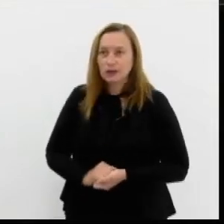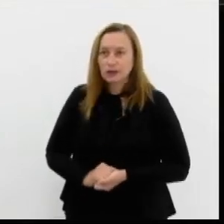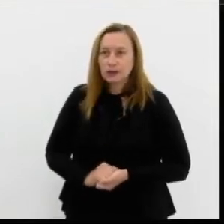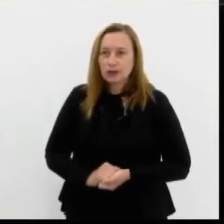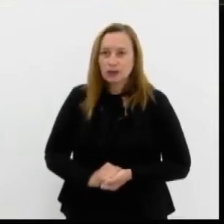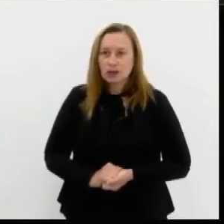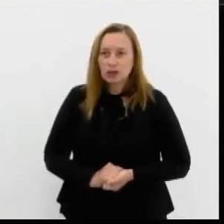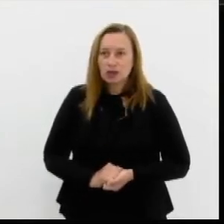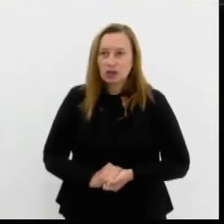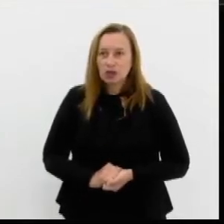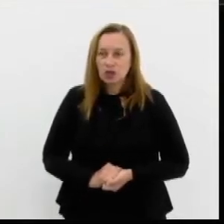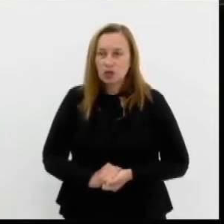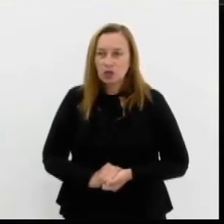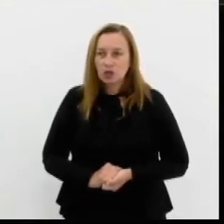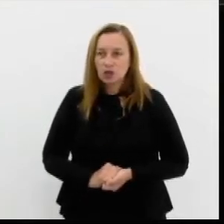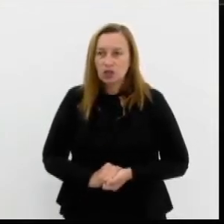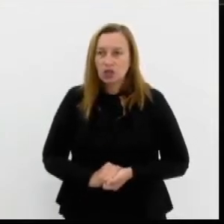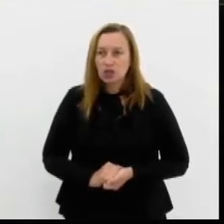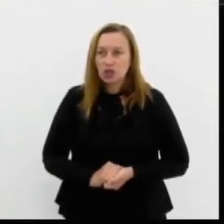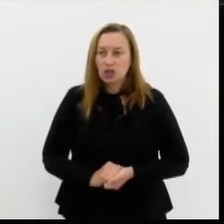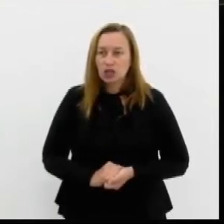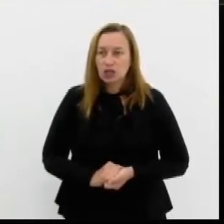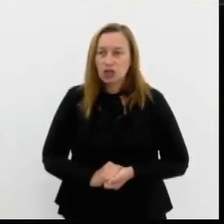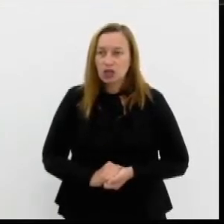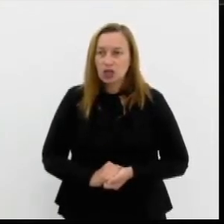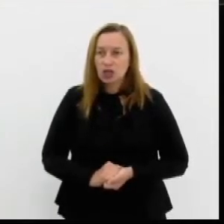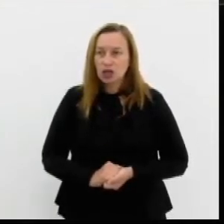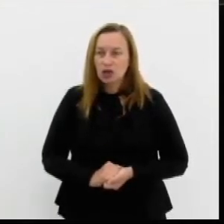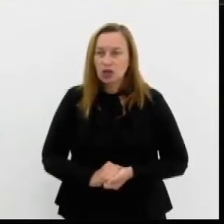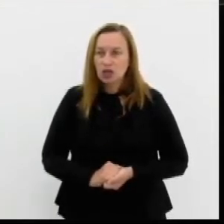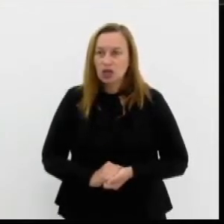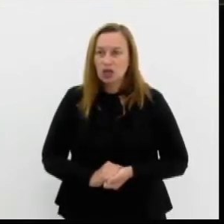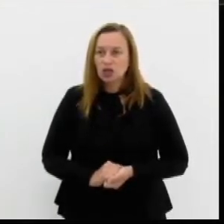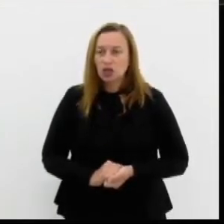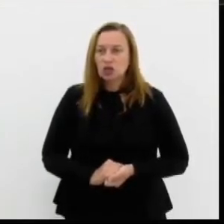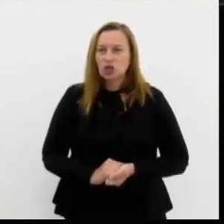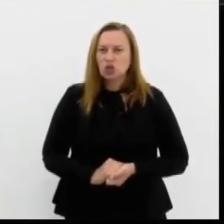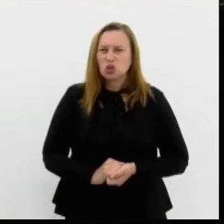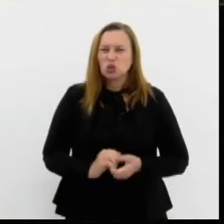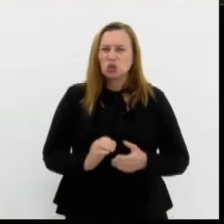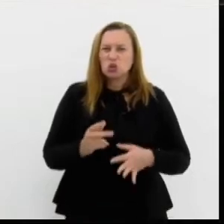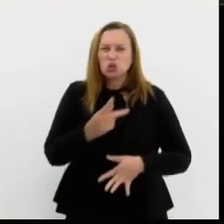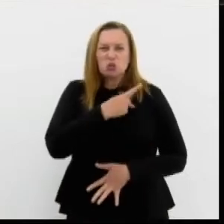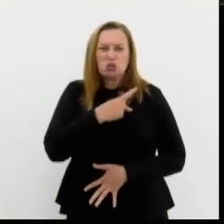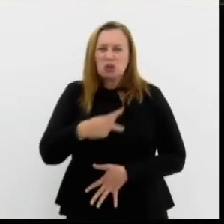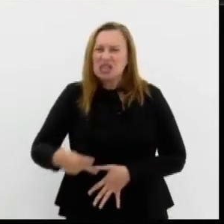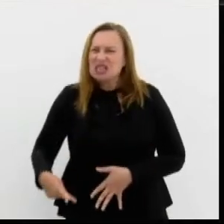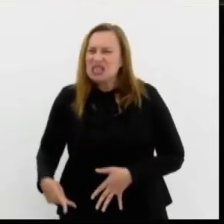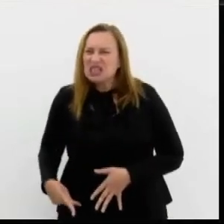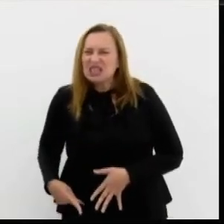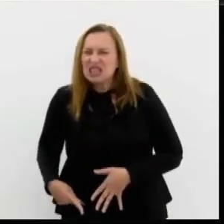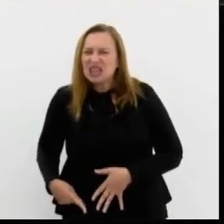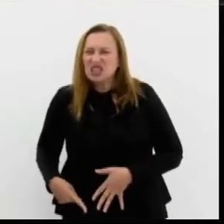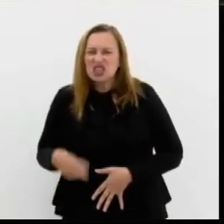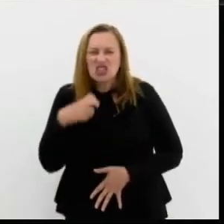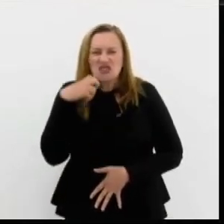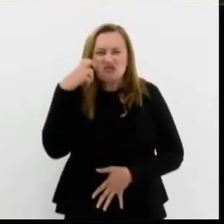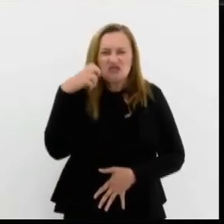É o coroamento de uma carreira medíocre, é o coroamento de um